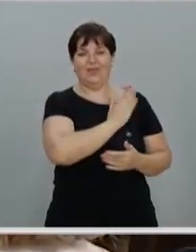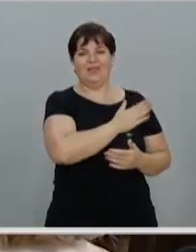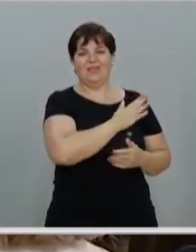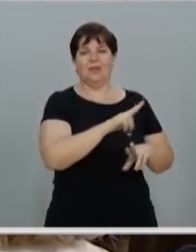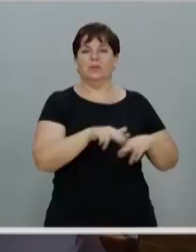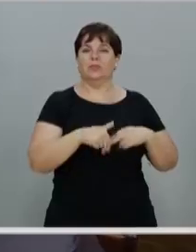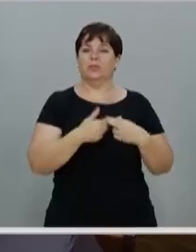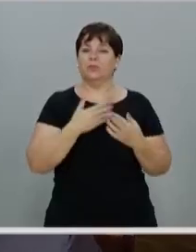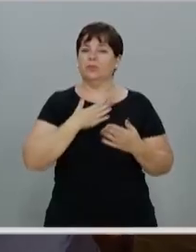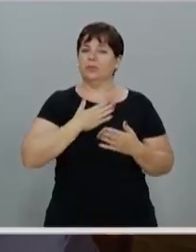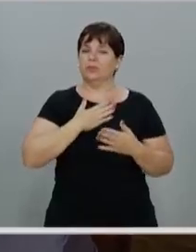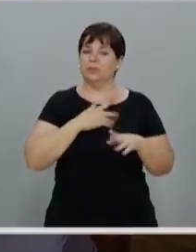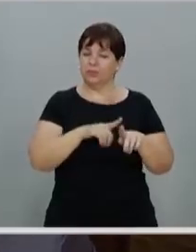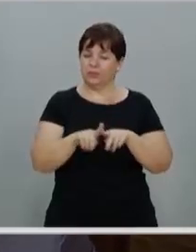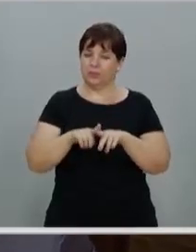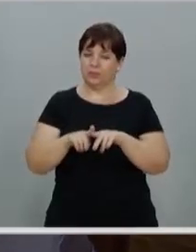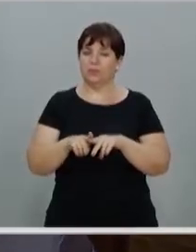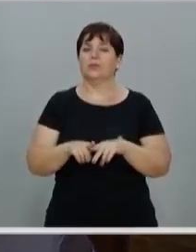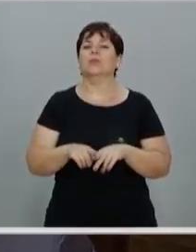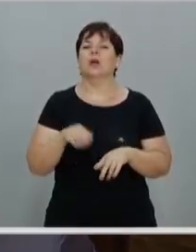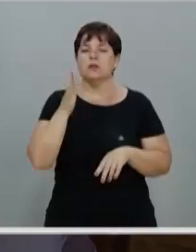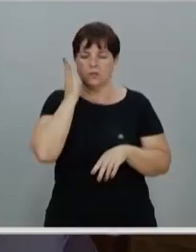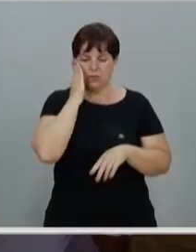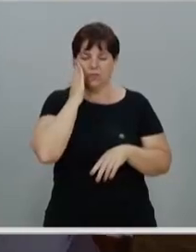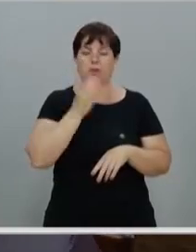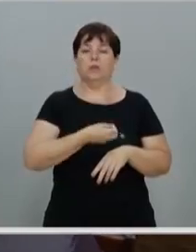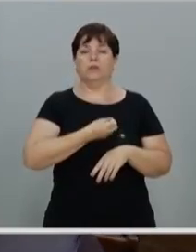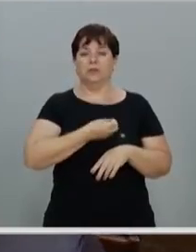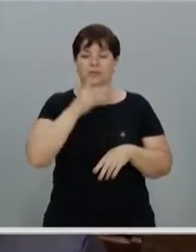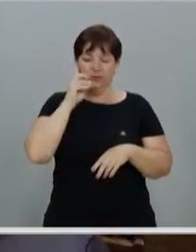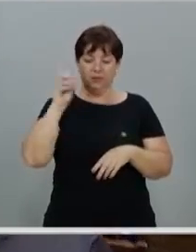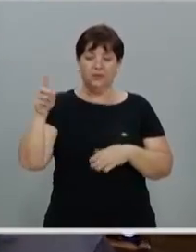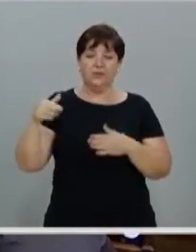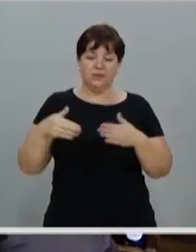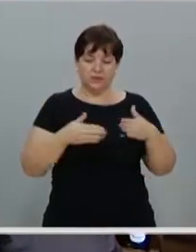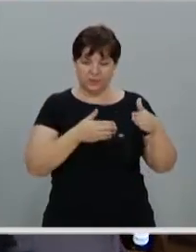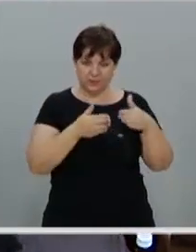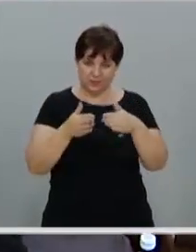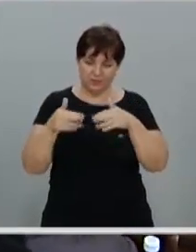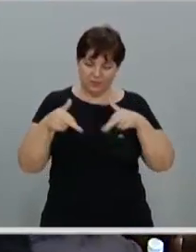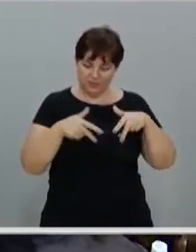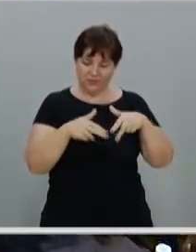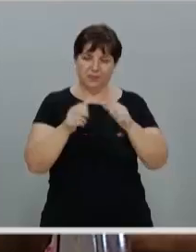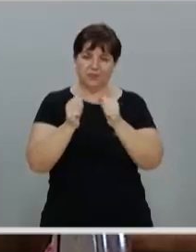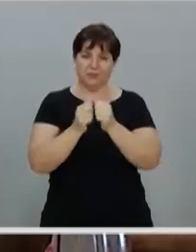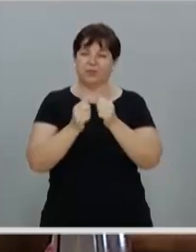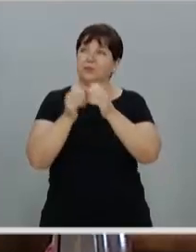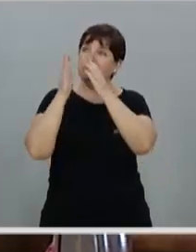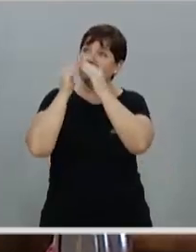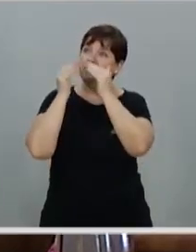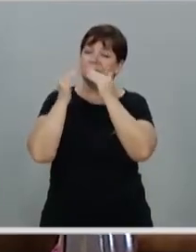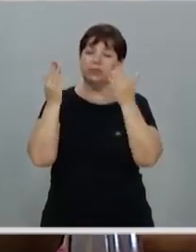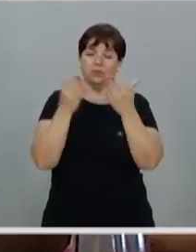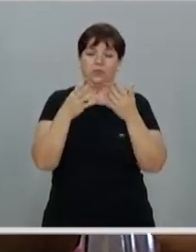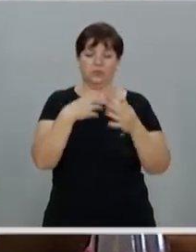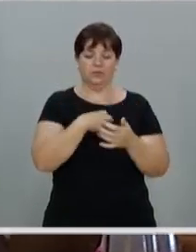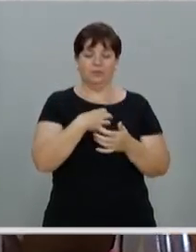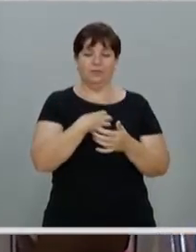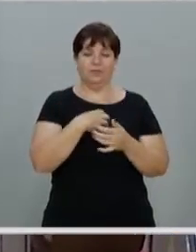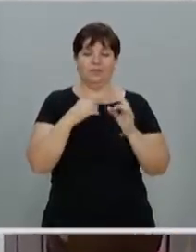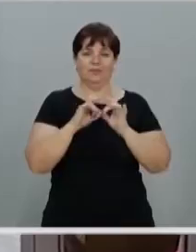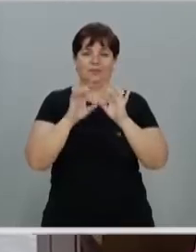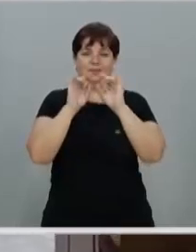irmãos e minhas irmãs. Reconhecendo a presença de um Deus que caminha com cada um de nós. Pedimos a Ele hoje de maneira especial. A